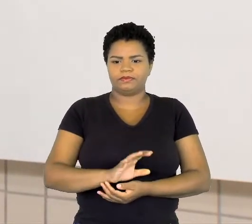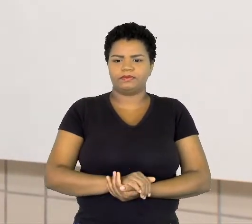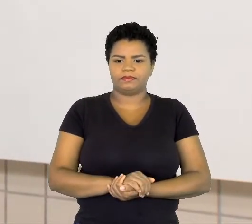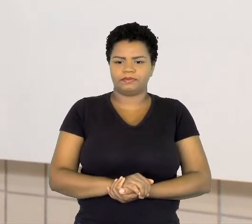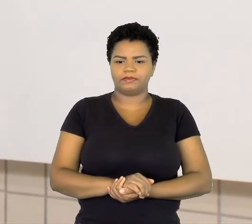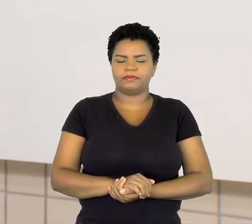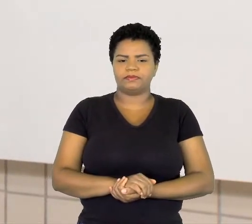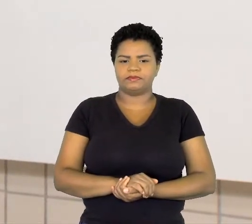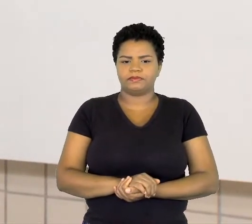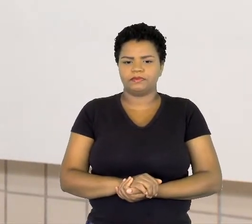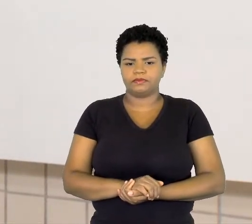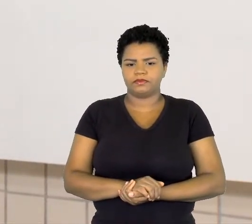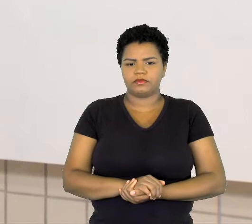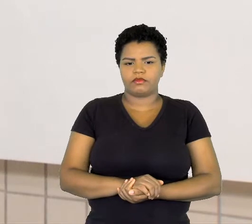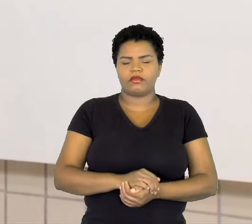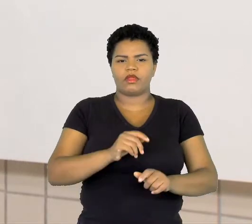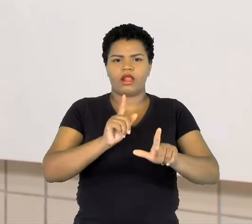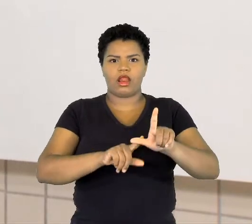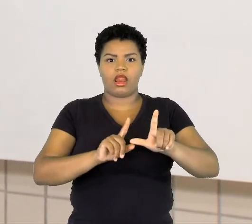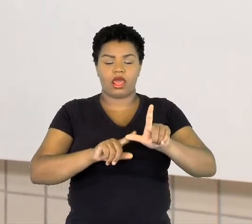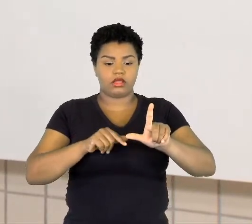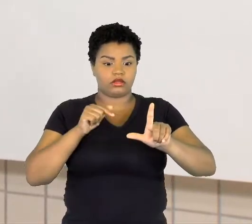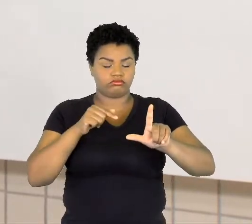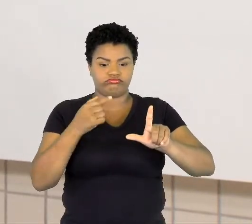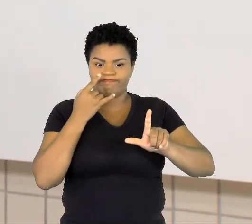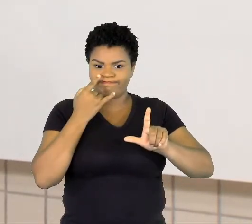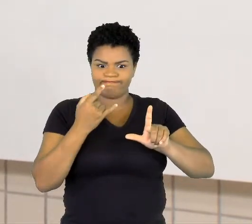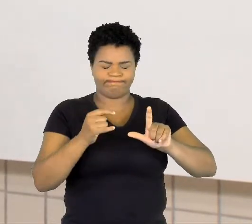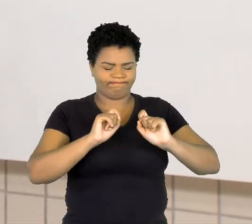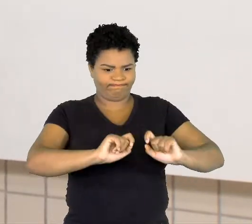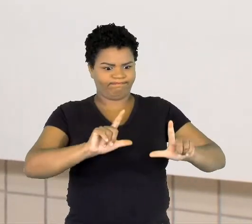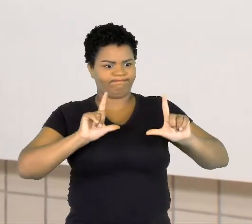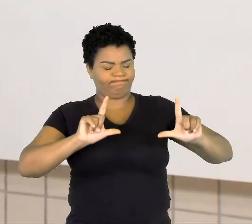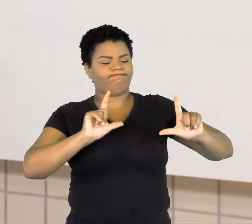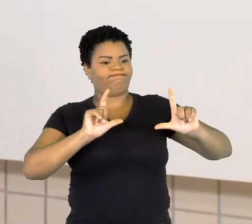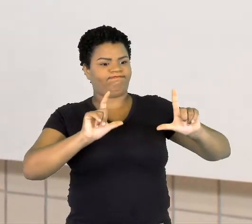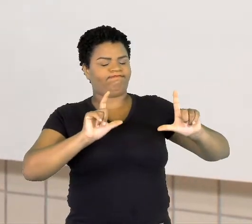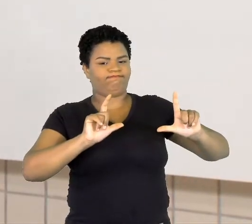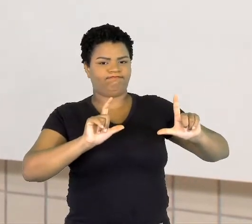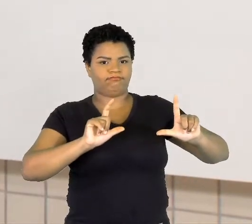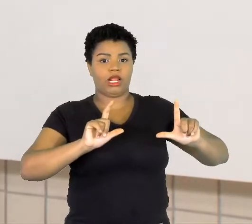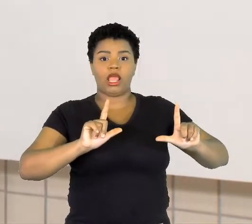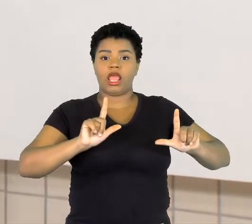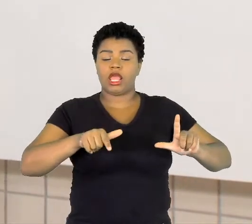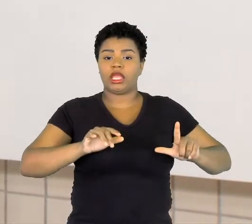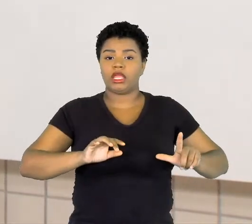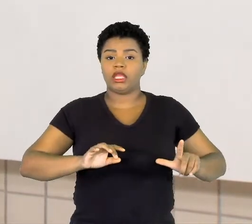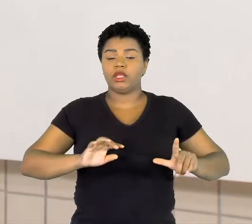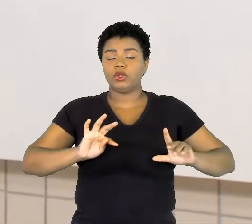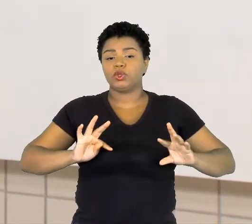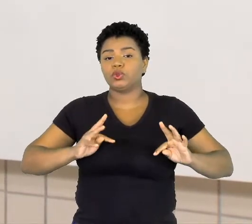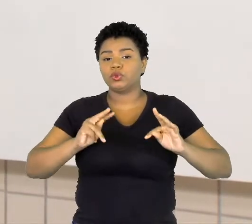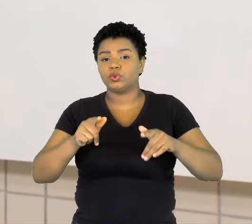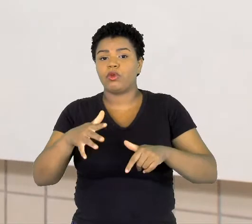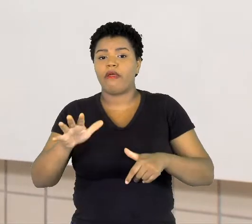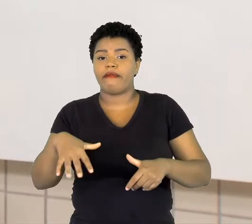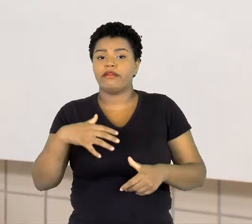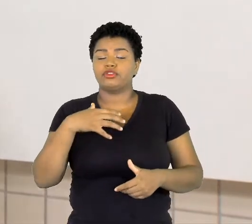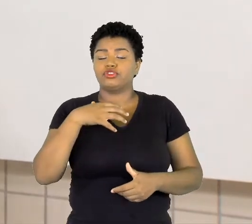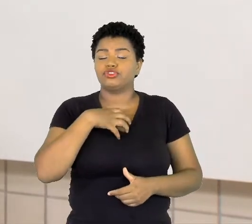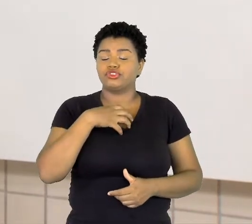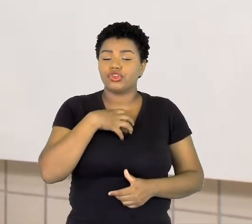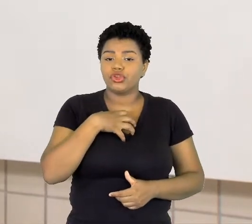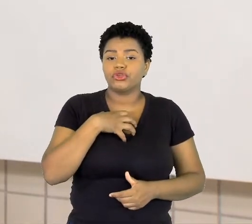Letras chamativas que chamam a atenção. Tudo isso são formas de você colocar